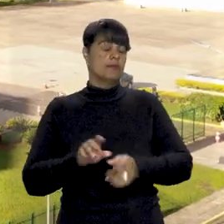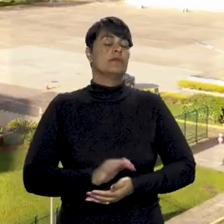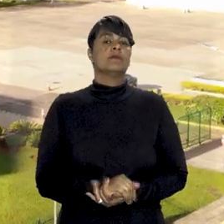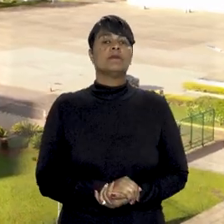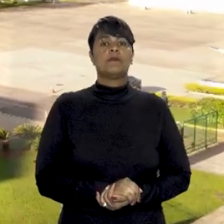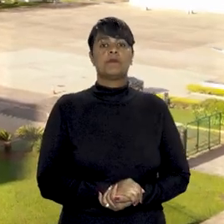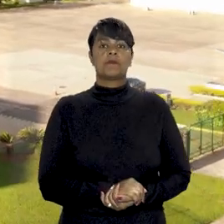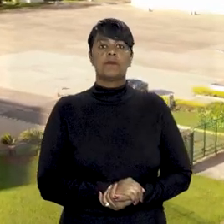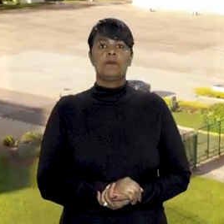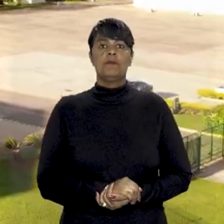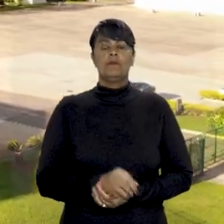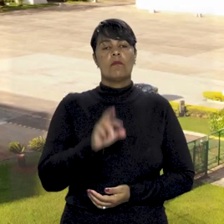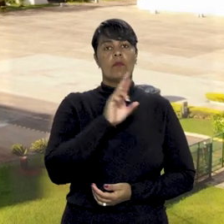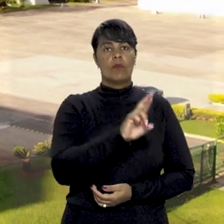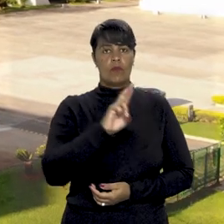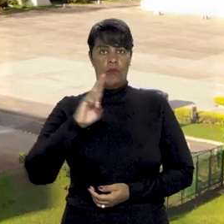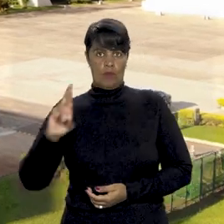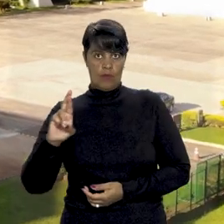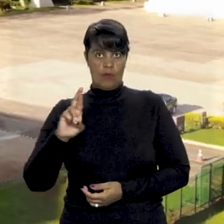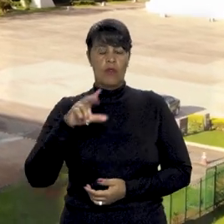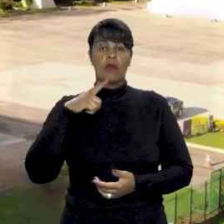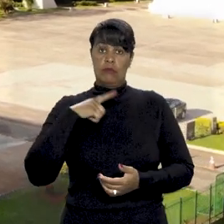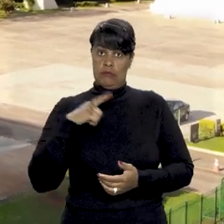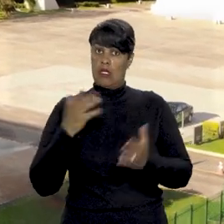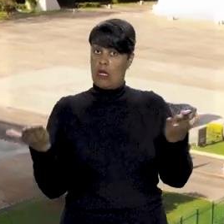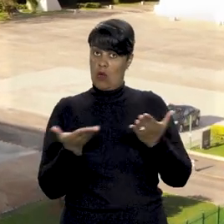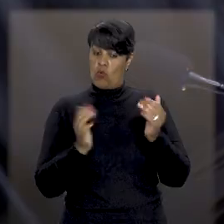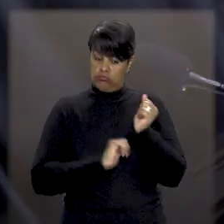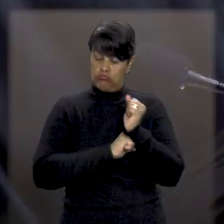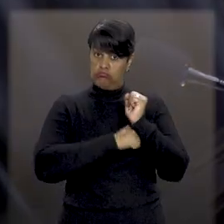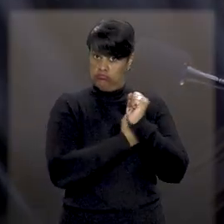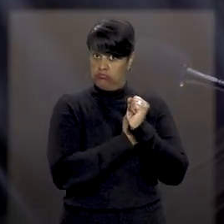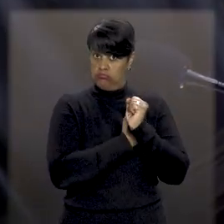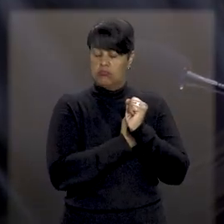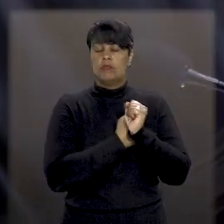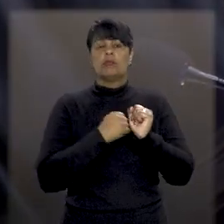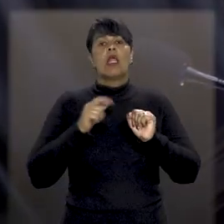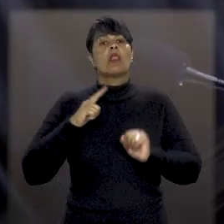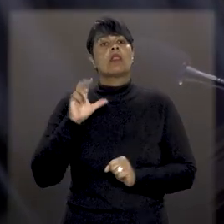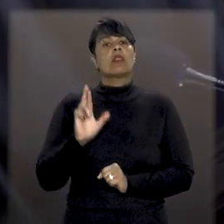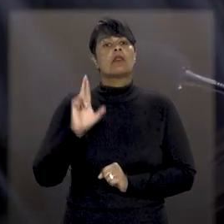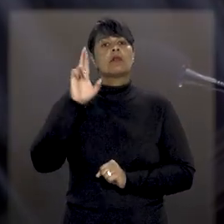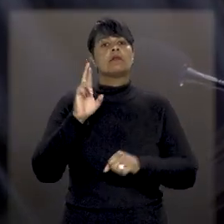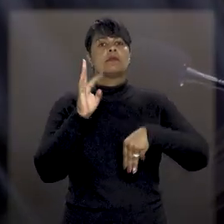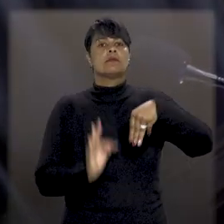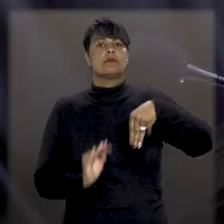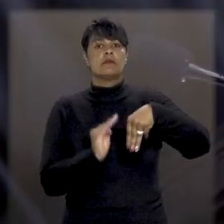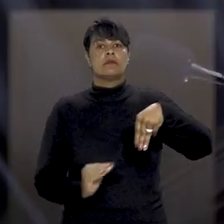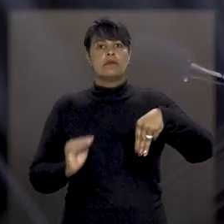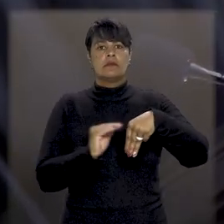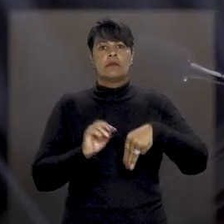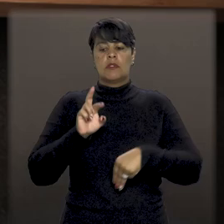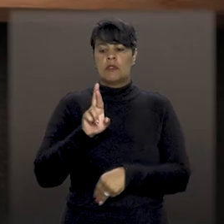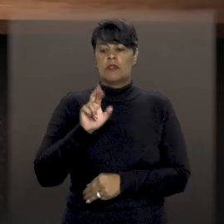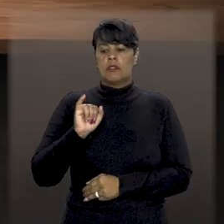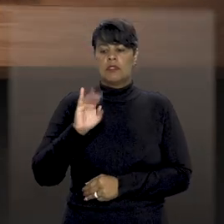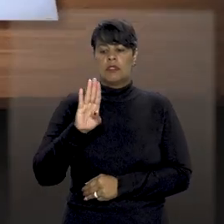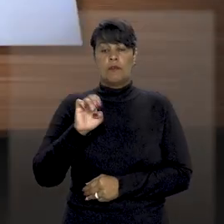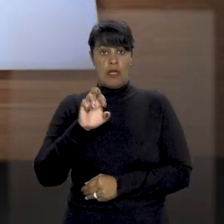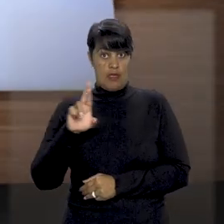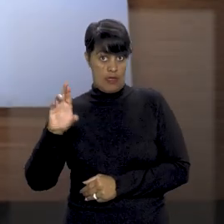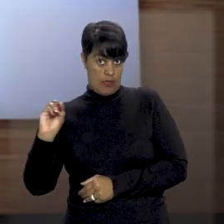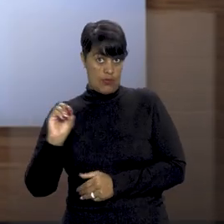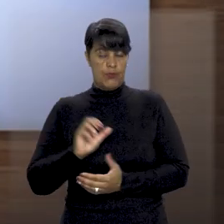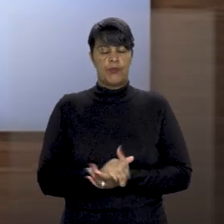O recurso especial selecionado corre em segredo de justiça e está sob a relatoria do ministro Ribeiro Dantas. A questão